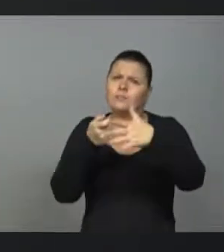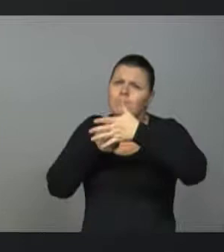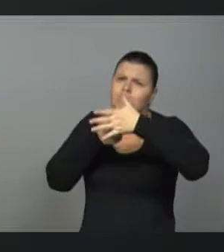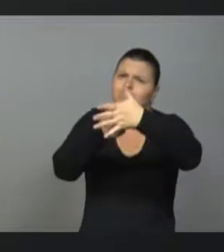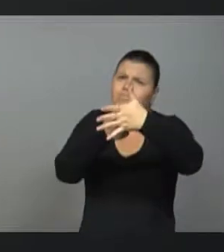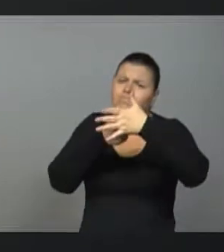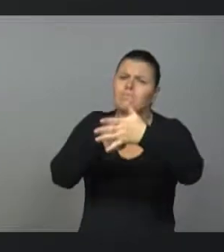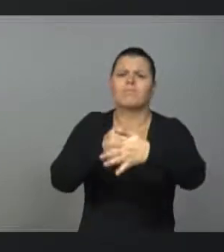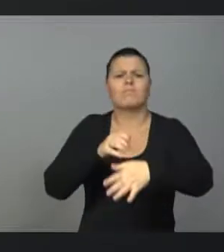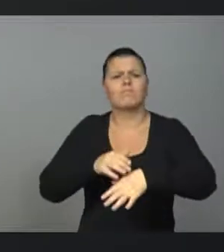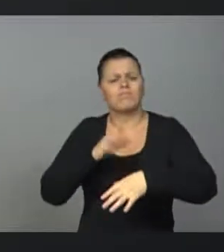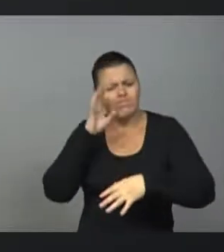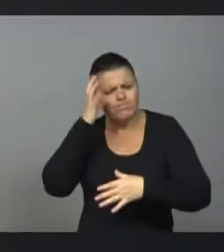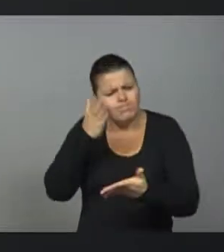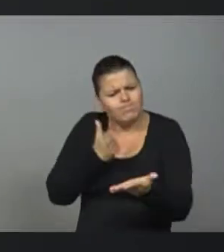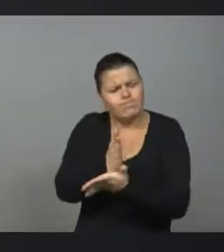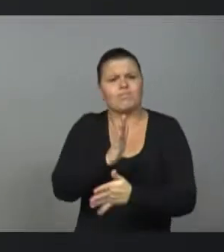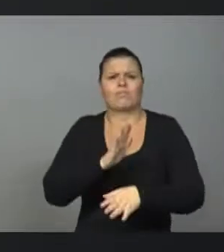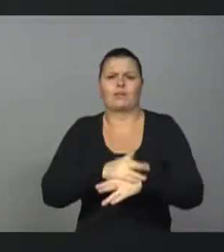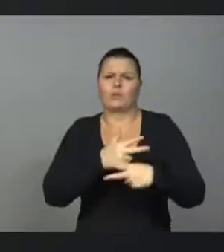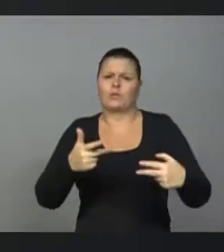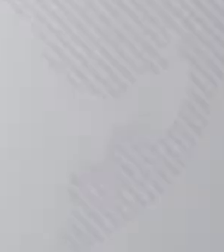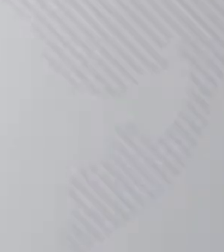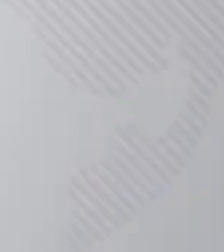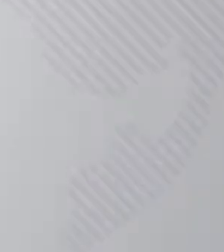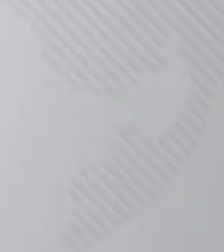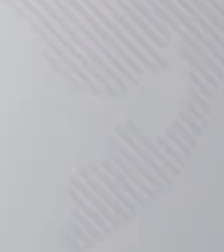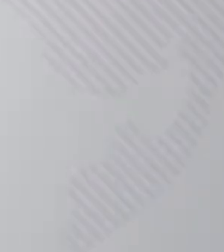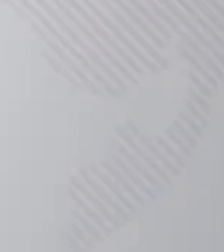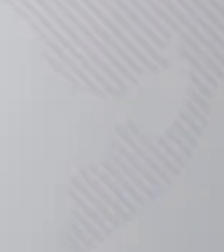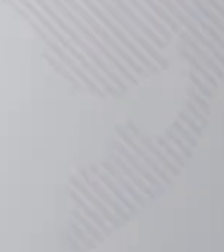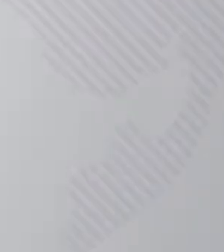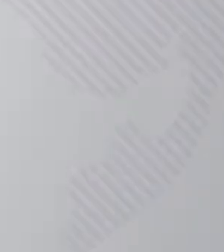aprovação de medidas mais duras no combate à criminalidade. Obrigado.